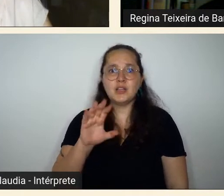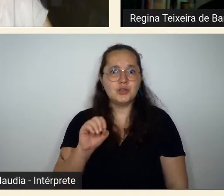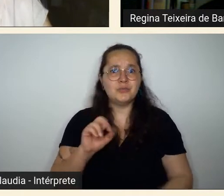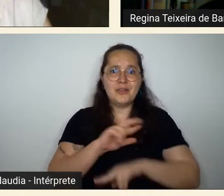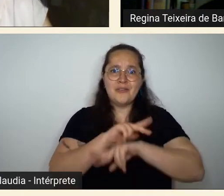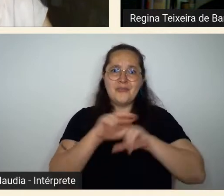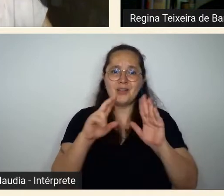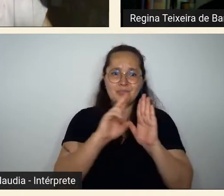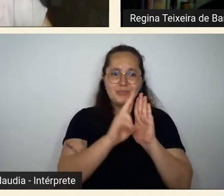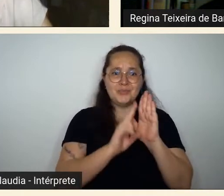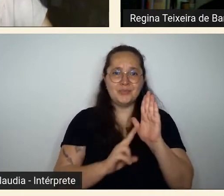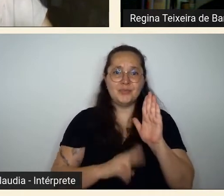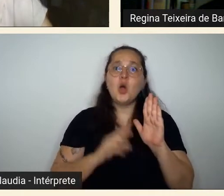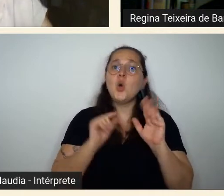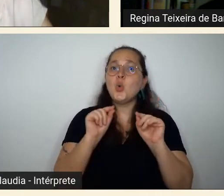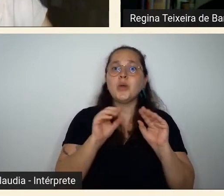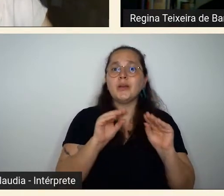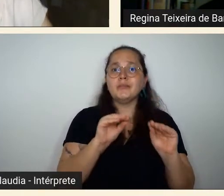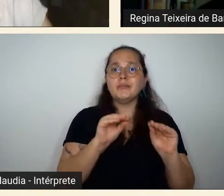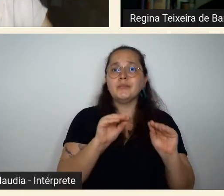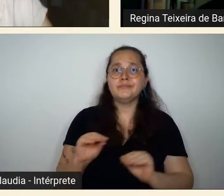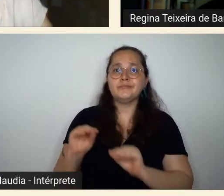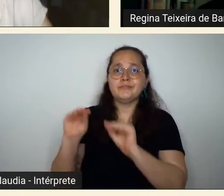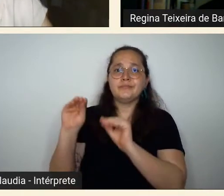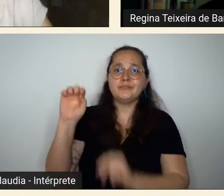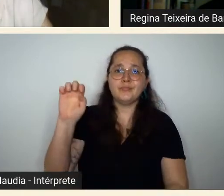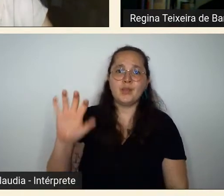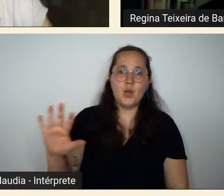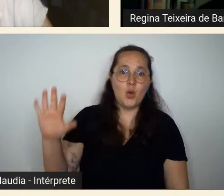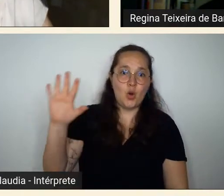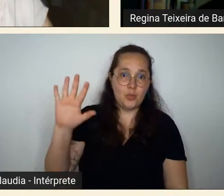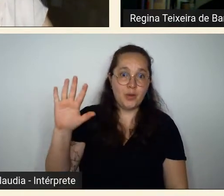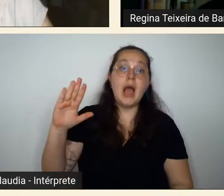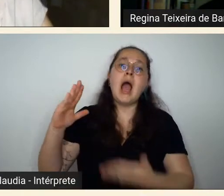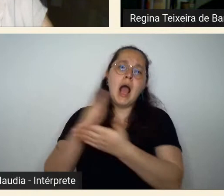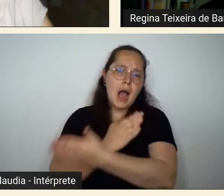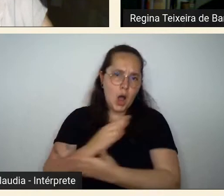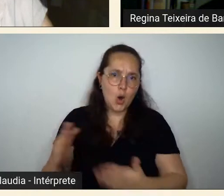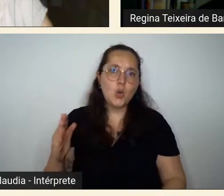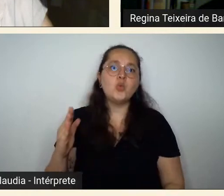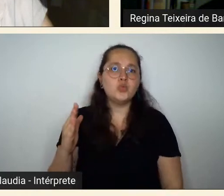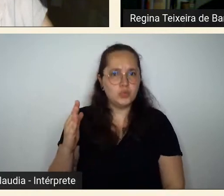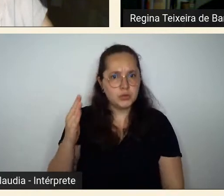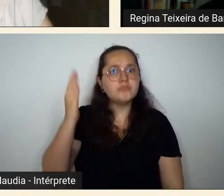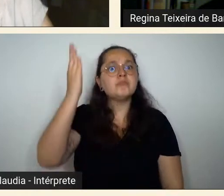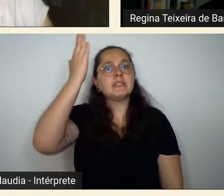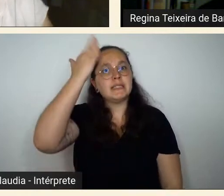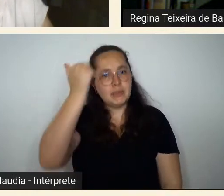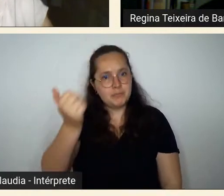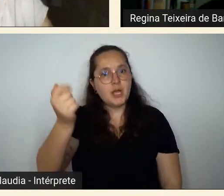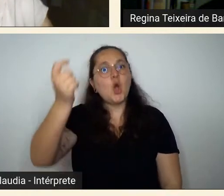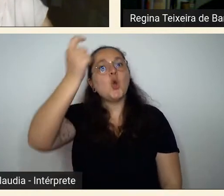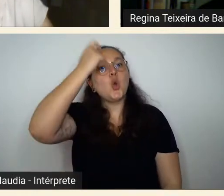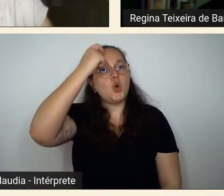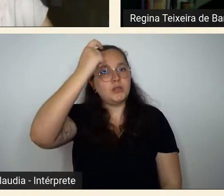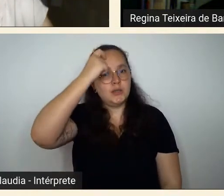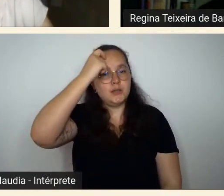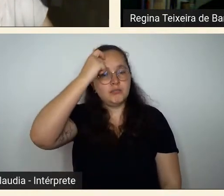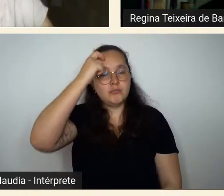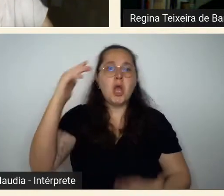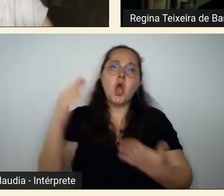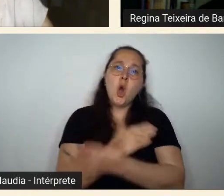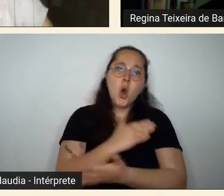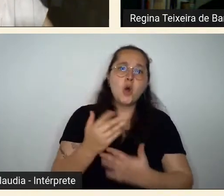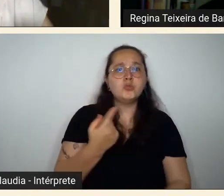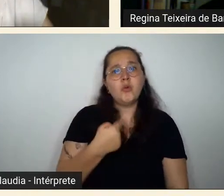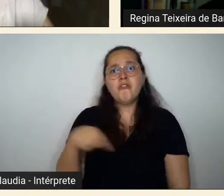todos estavam na Europa alguns mais conscientes do que acontecia outros absolutamente sem nenhum conhecimento daquilo